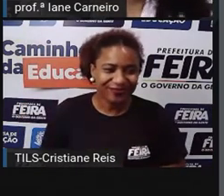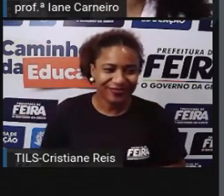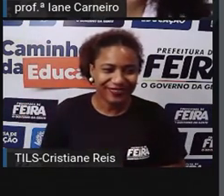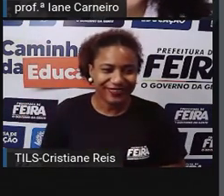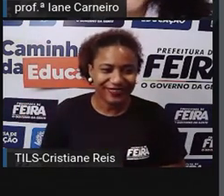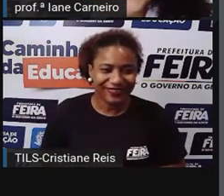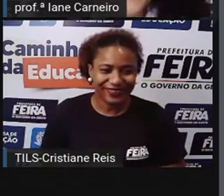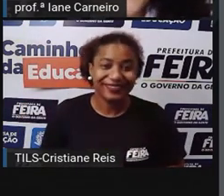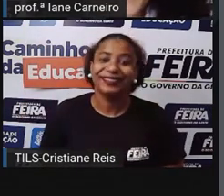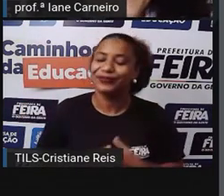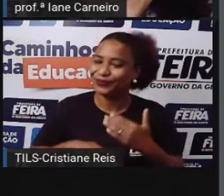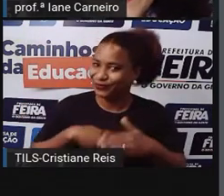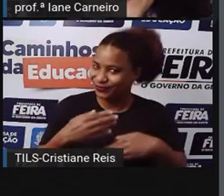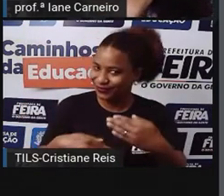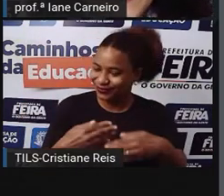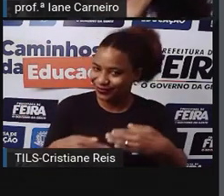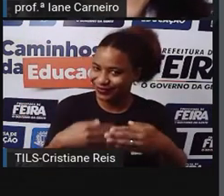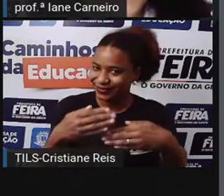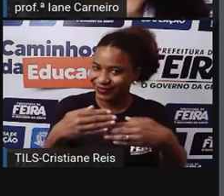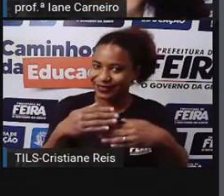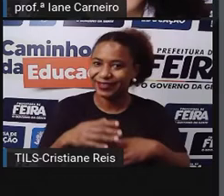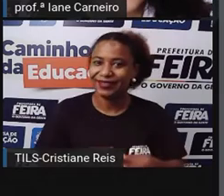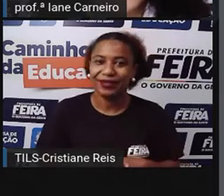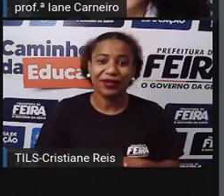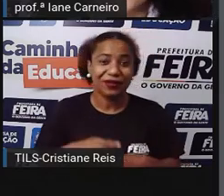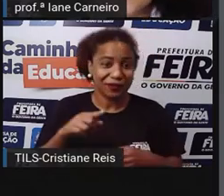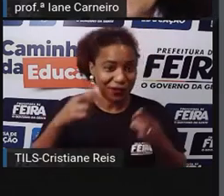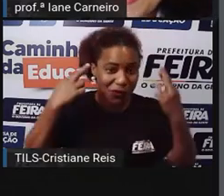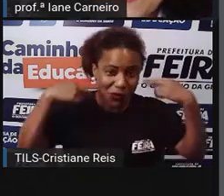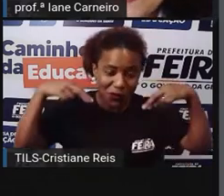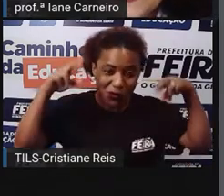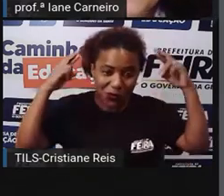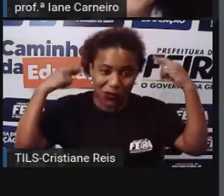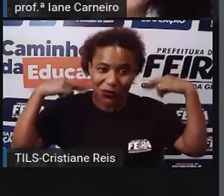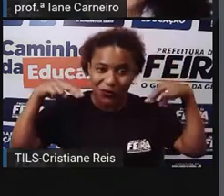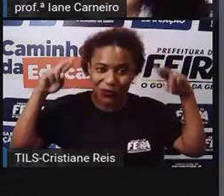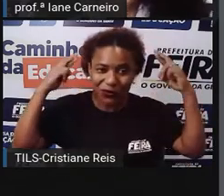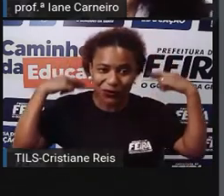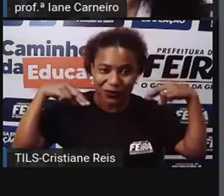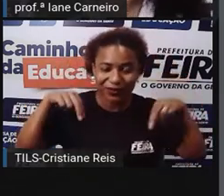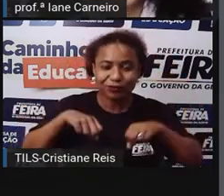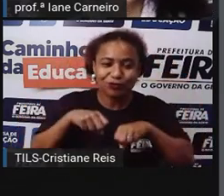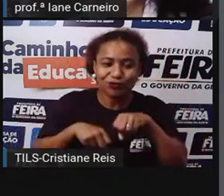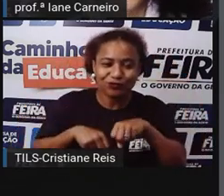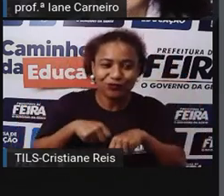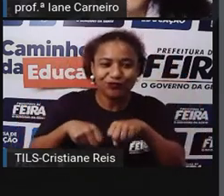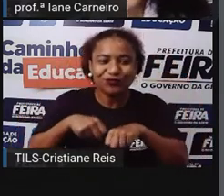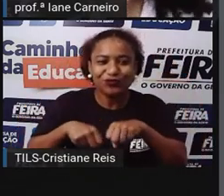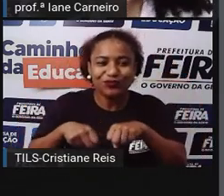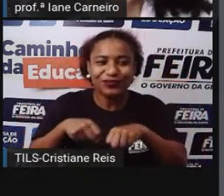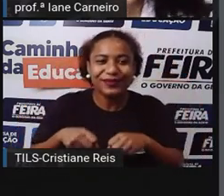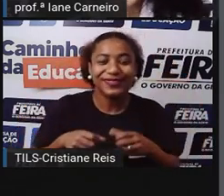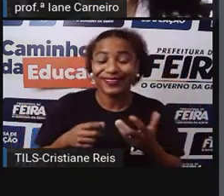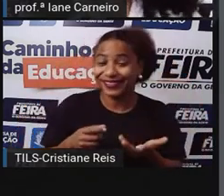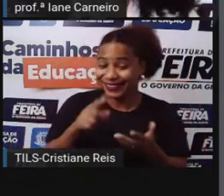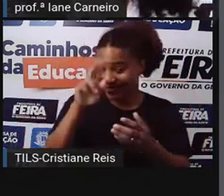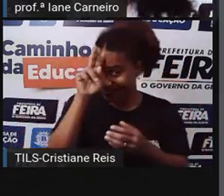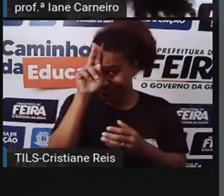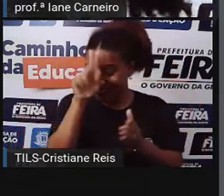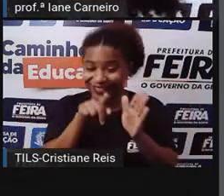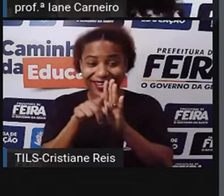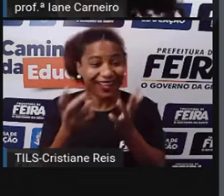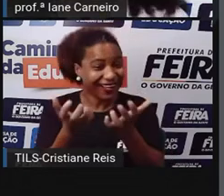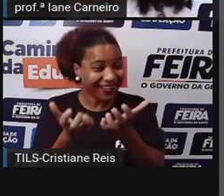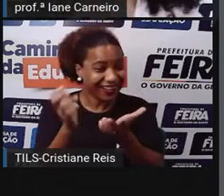Depois, veio passando um carneiro. Dona baratinha perguntou, quem quer casar com a dona